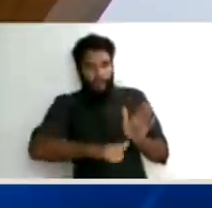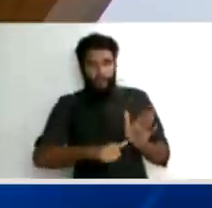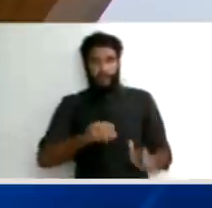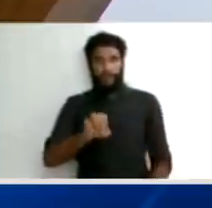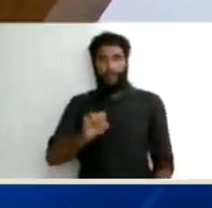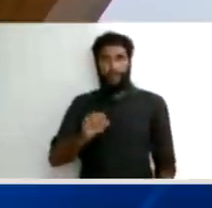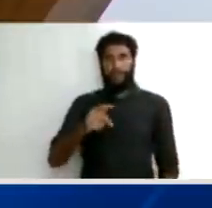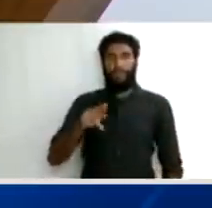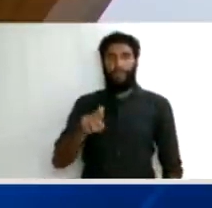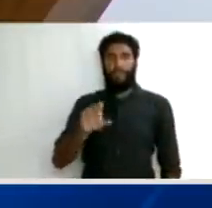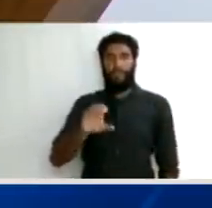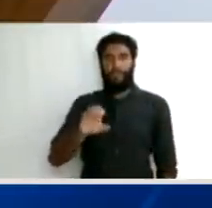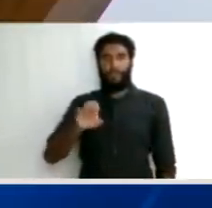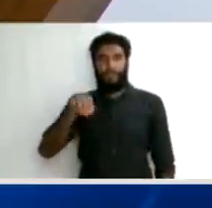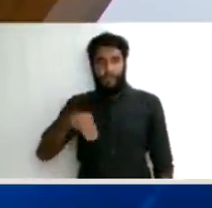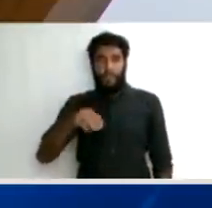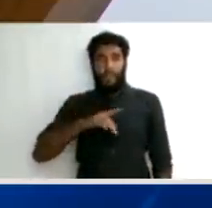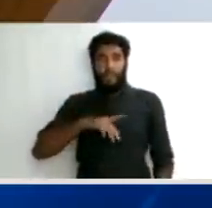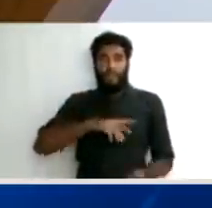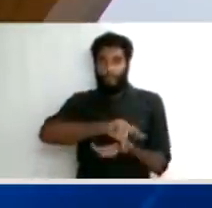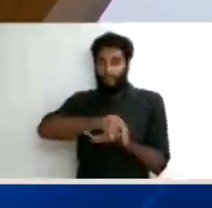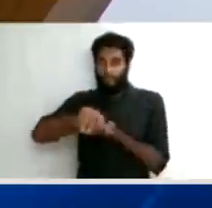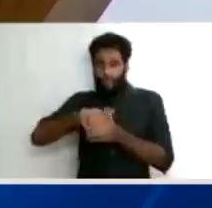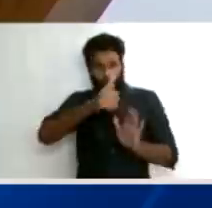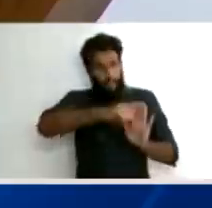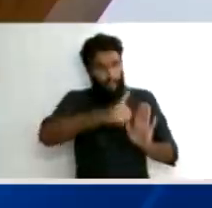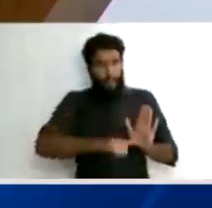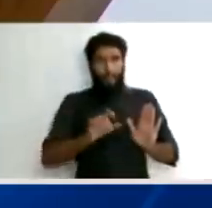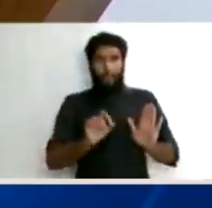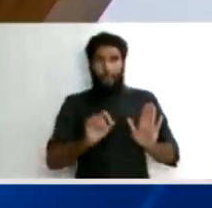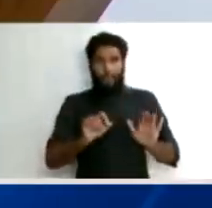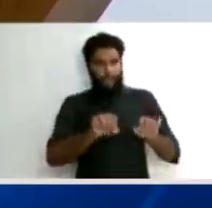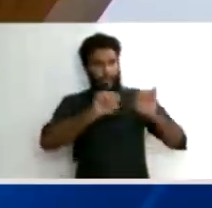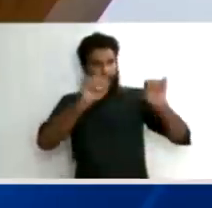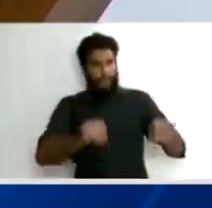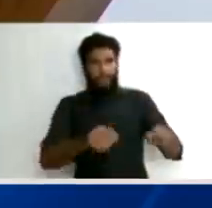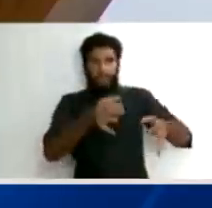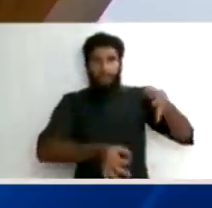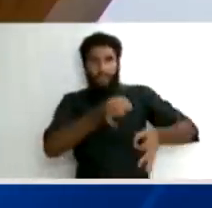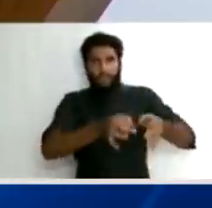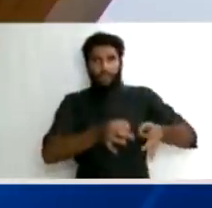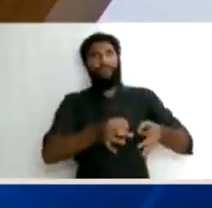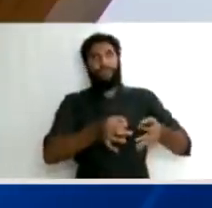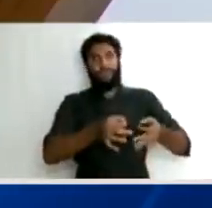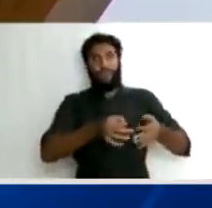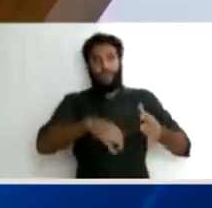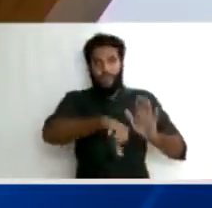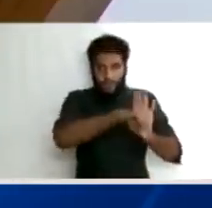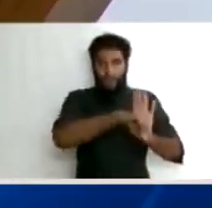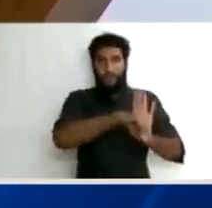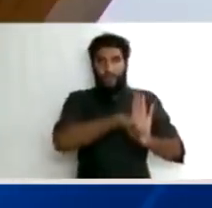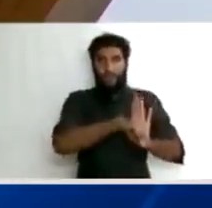julgado pelo plenário se tratasse de presidente da República. Aqui não é mais o caso. Então, eu não vejo